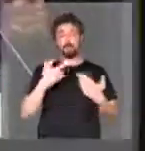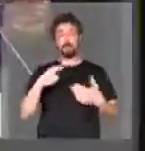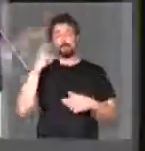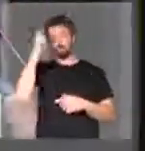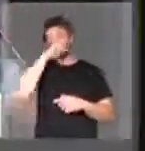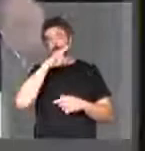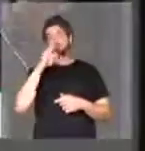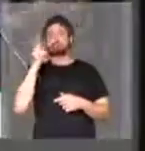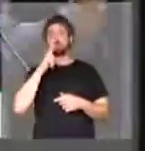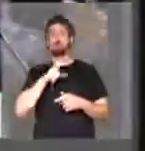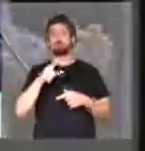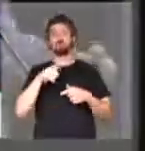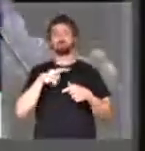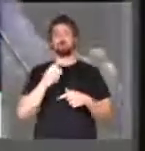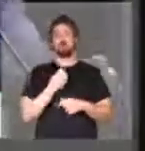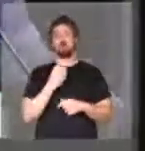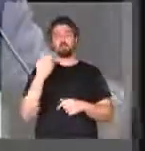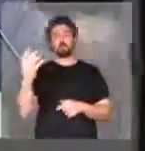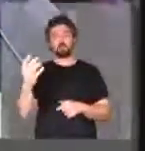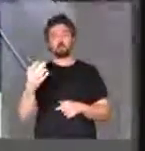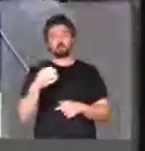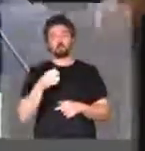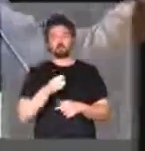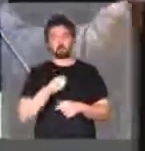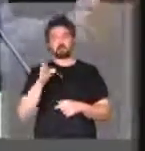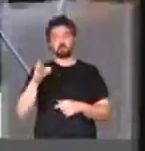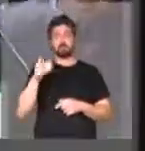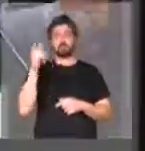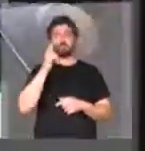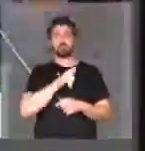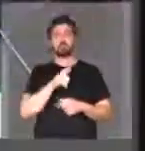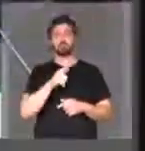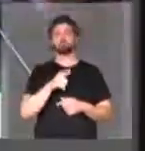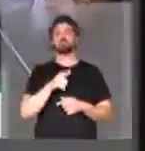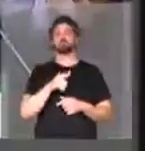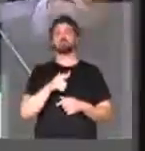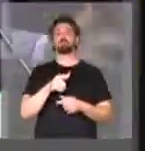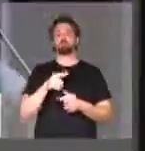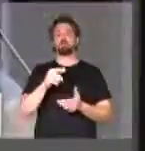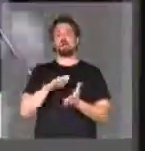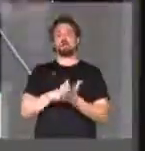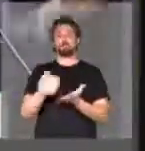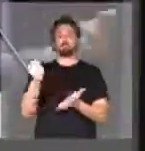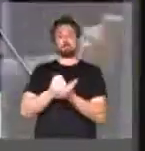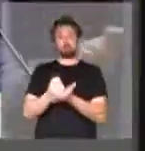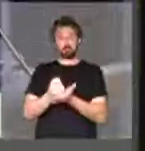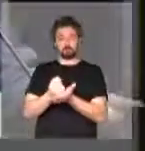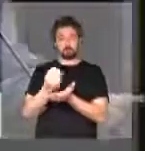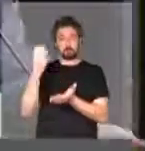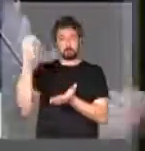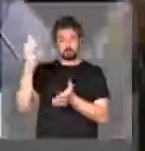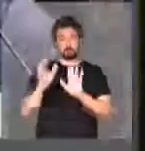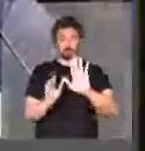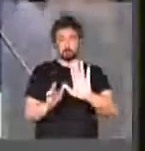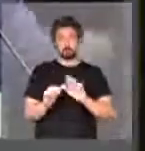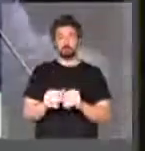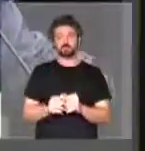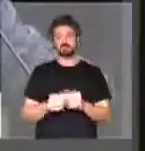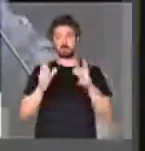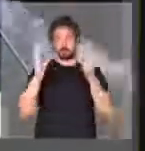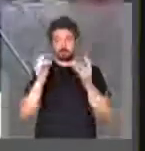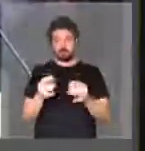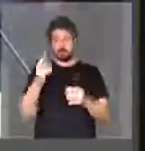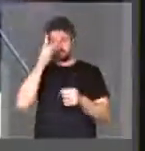dificuldade, temos que nos deslocar do Estado Amapá para poder então tirar o visto. O detalhe é que um